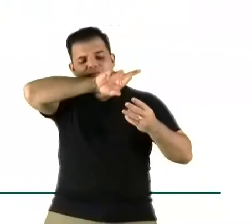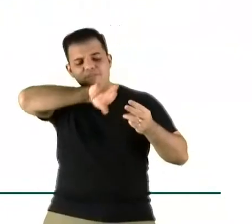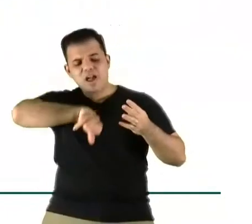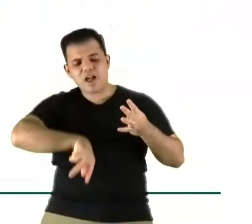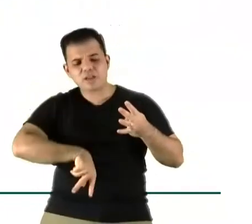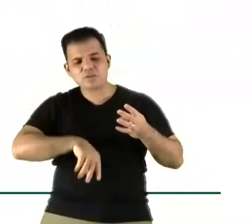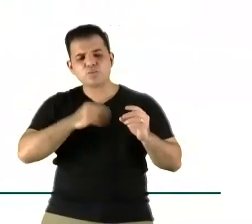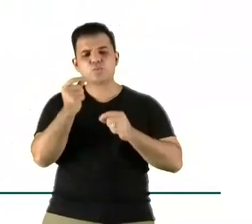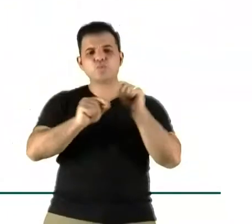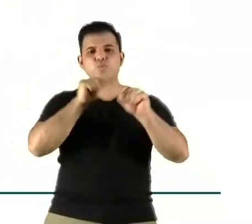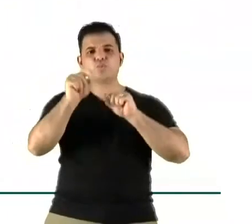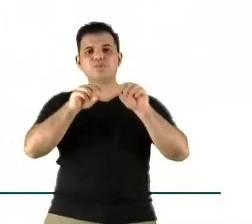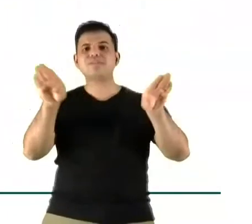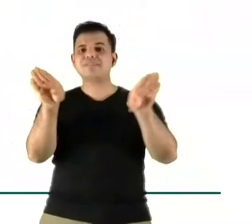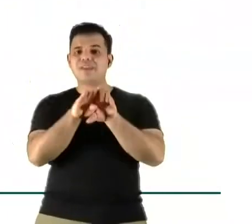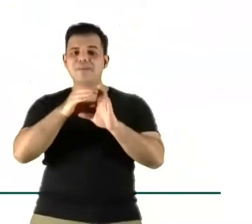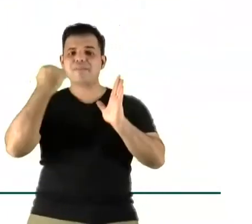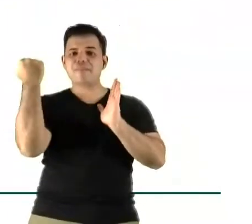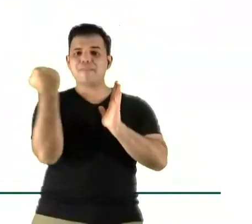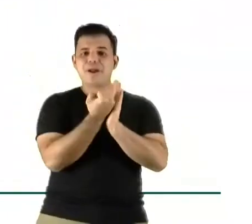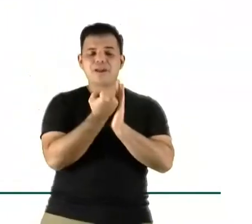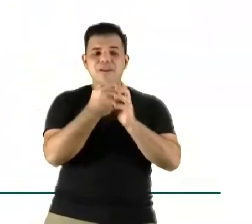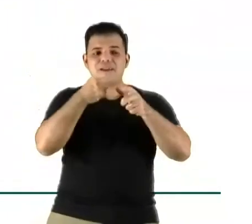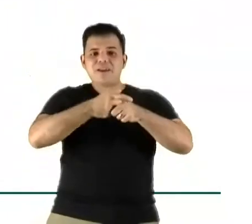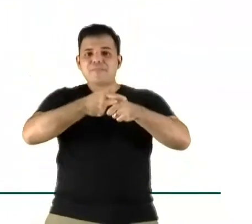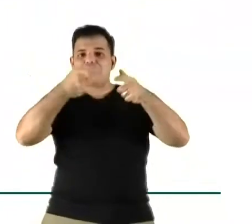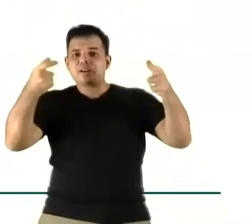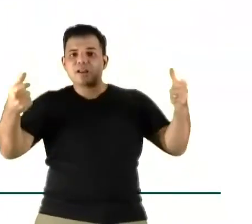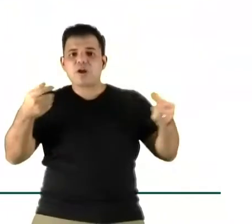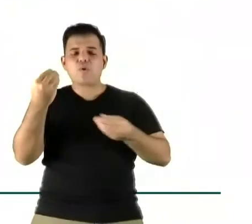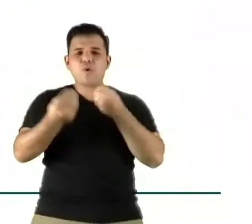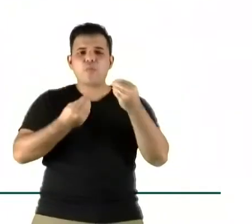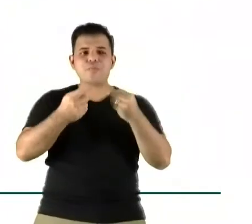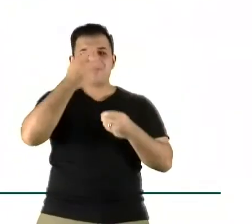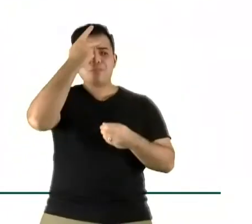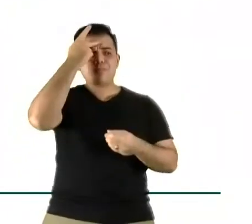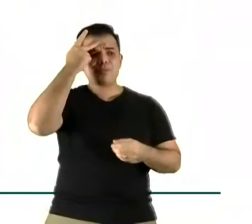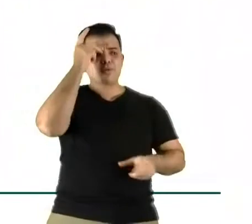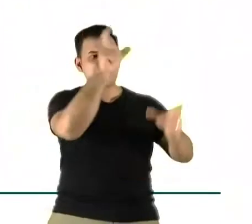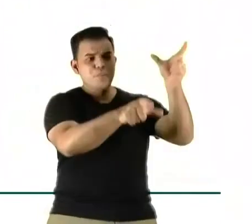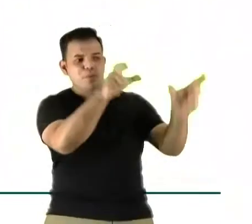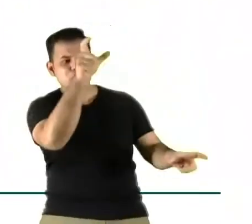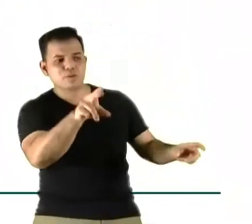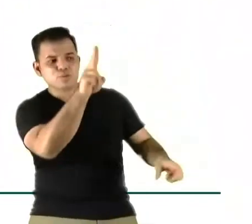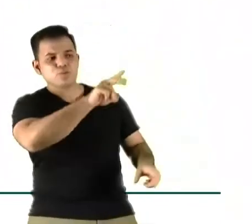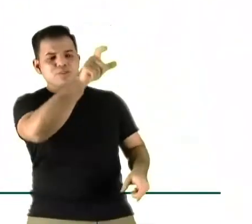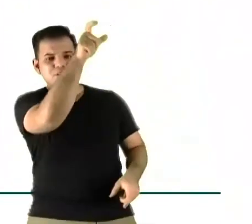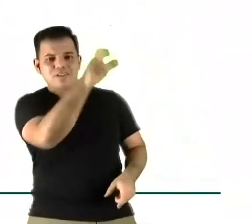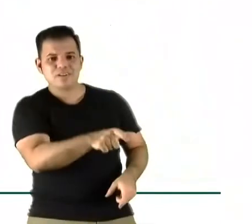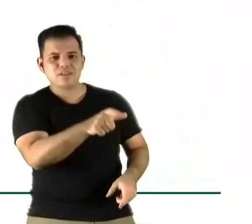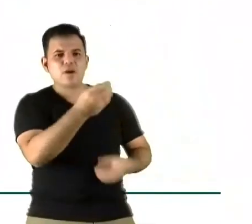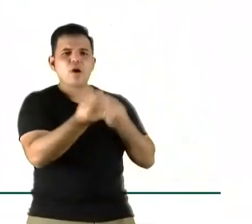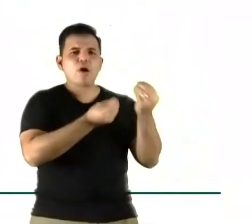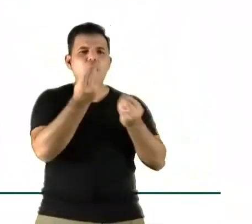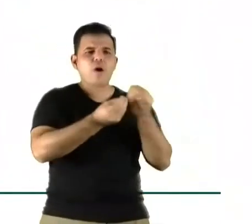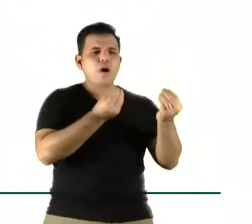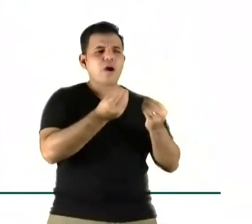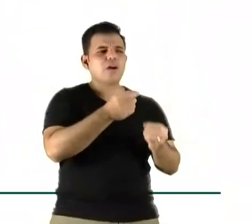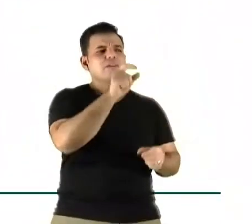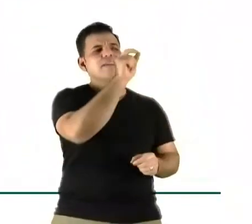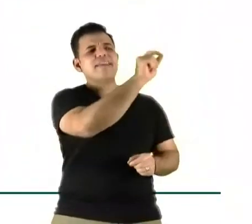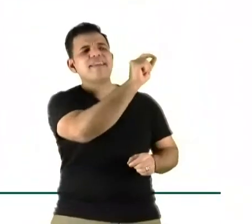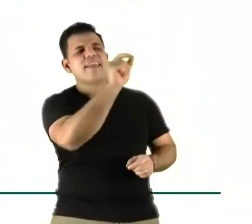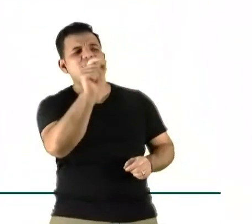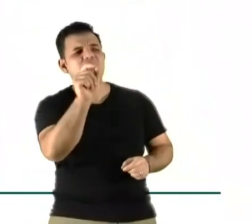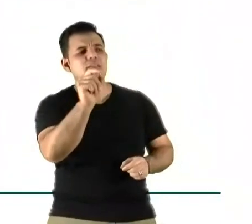pode tentar ampliar esses atributos? E com que público você quer falar? E aí, do lado de cá, nós estamos preparados para conseguir falar